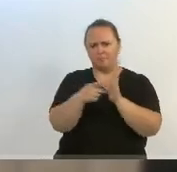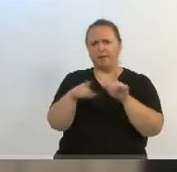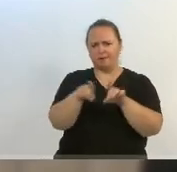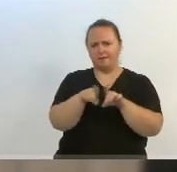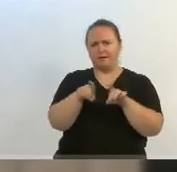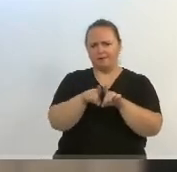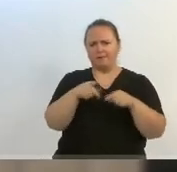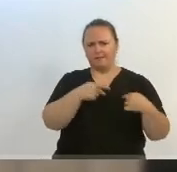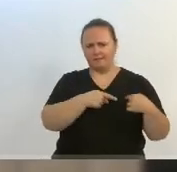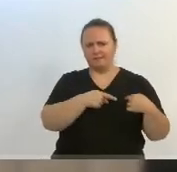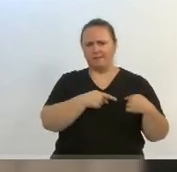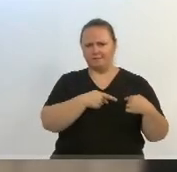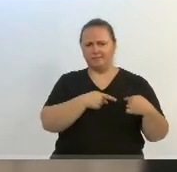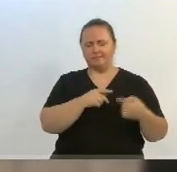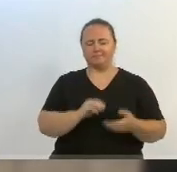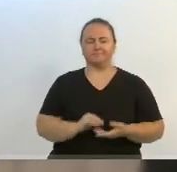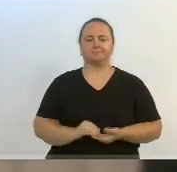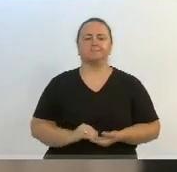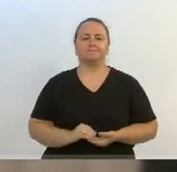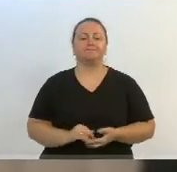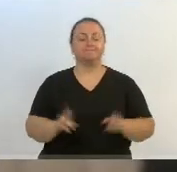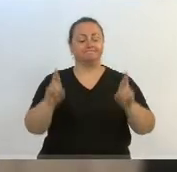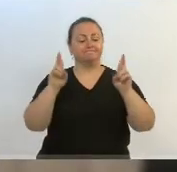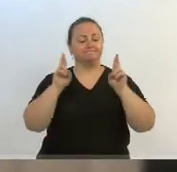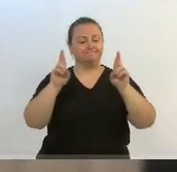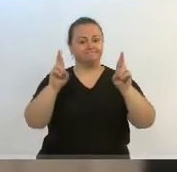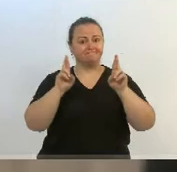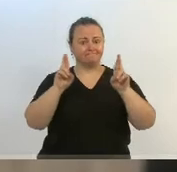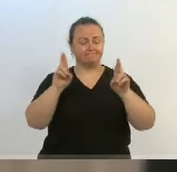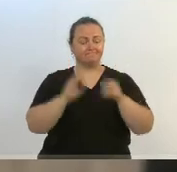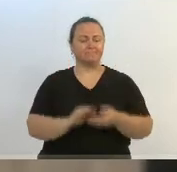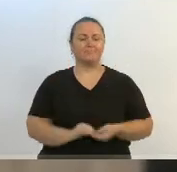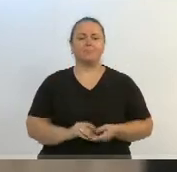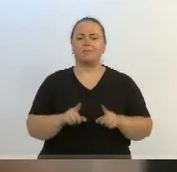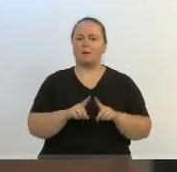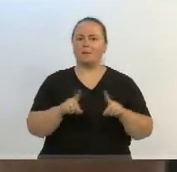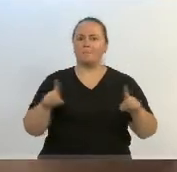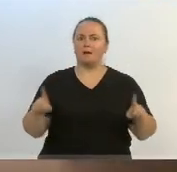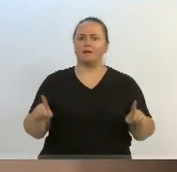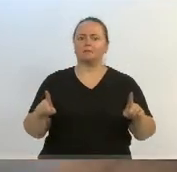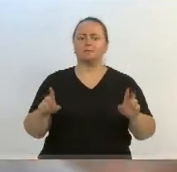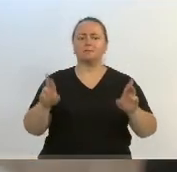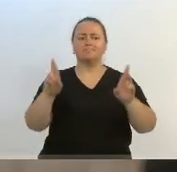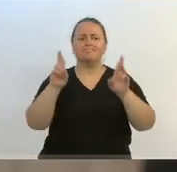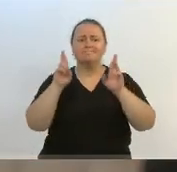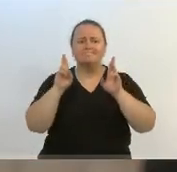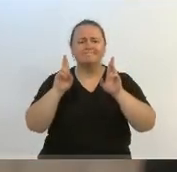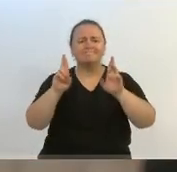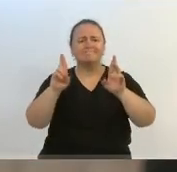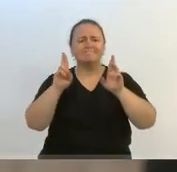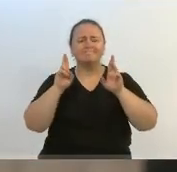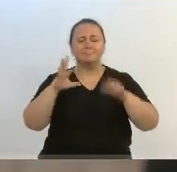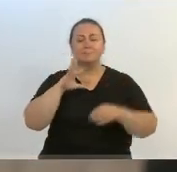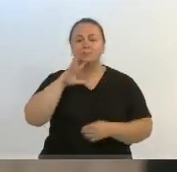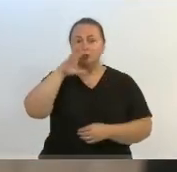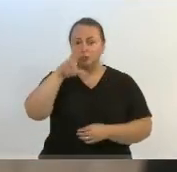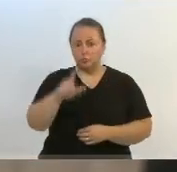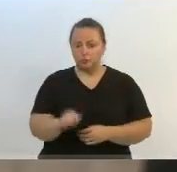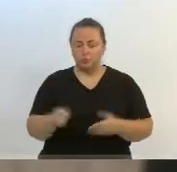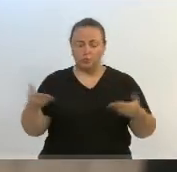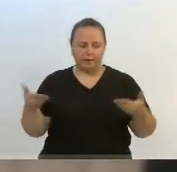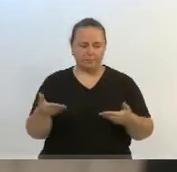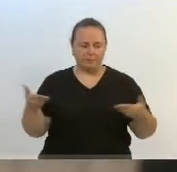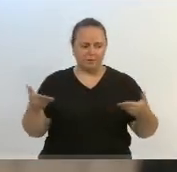Enfim, então a gente está aí nessa expectativa. Mas esperamos que todo esse acontecimento de hoje,